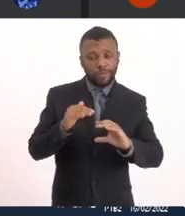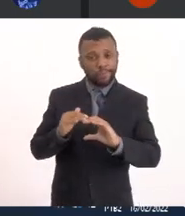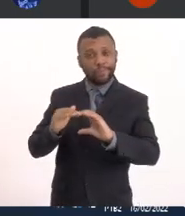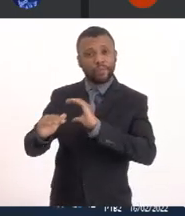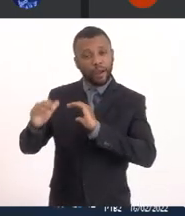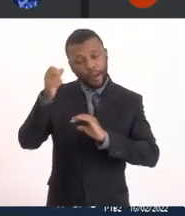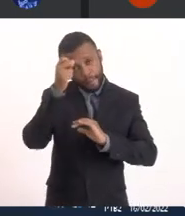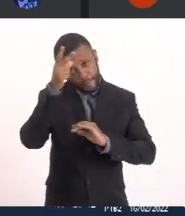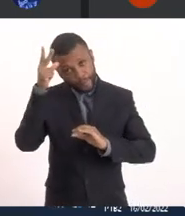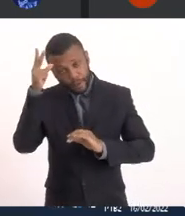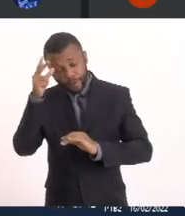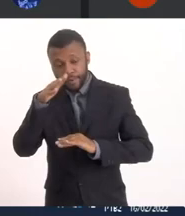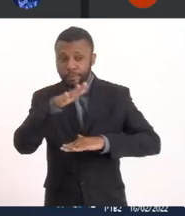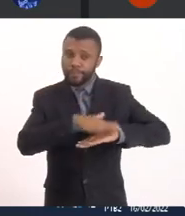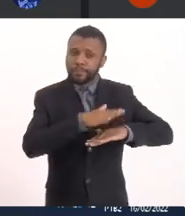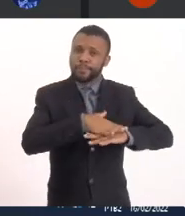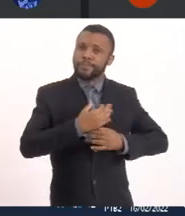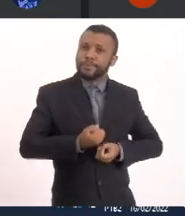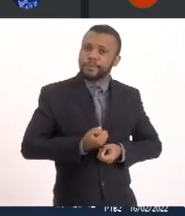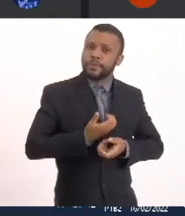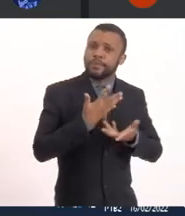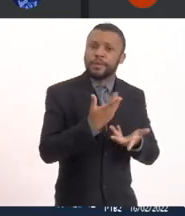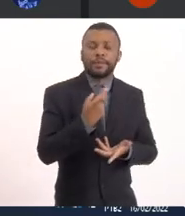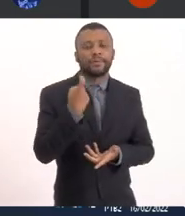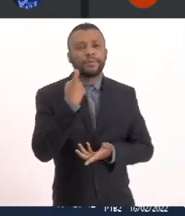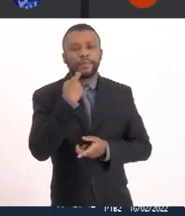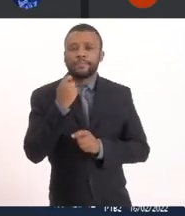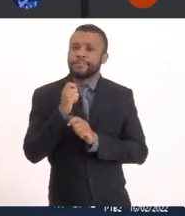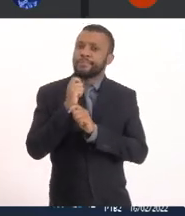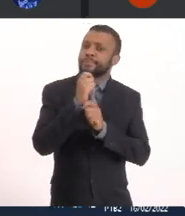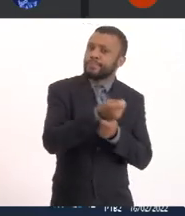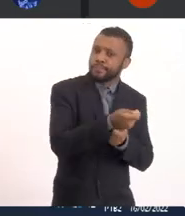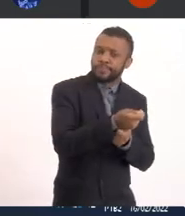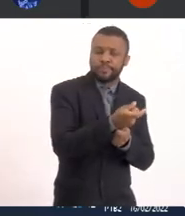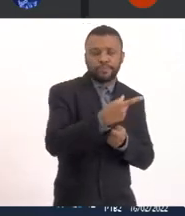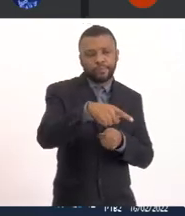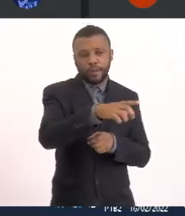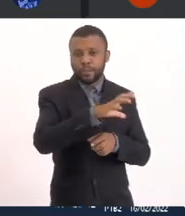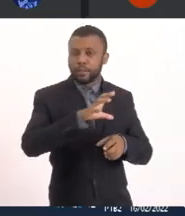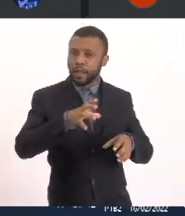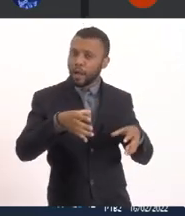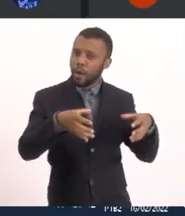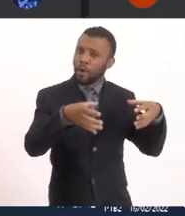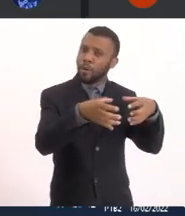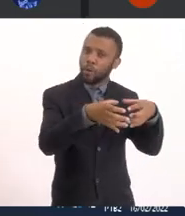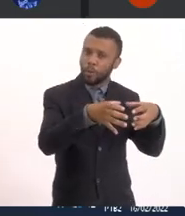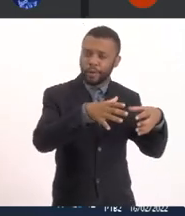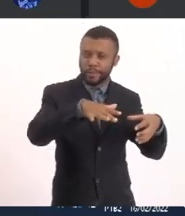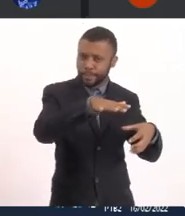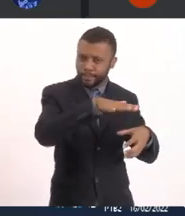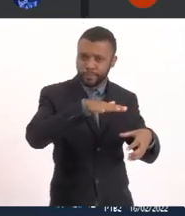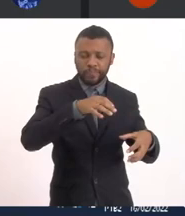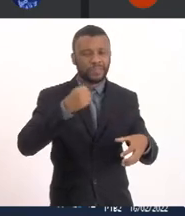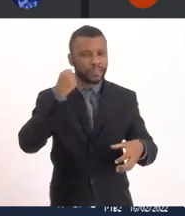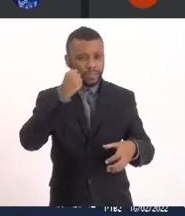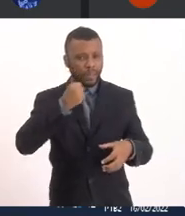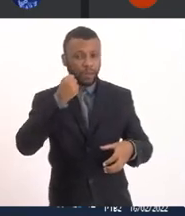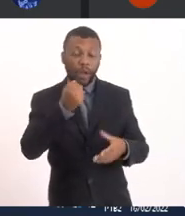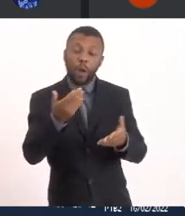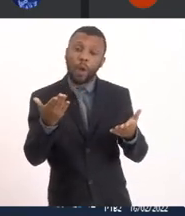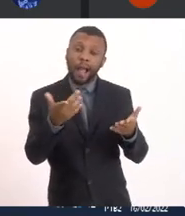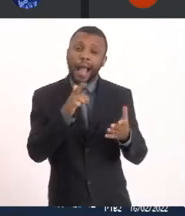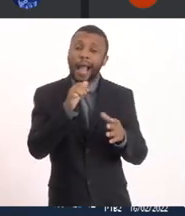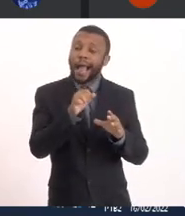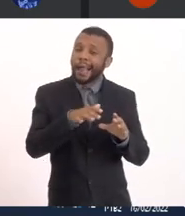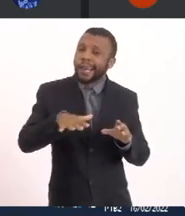Através Do Da colônia De pescadores De Saquarema Uma vez Que a Lagoa De Saquarema Se encontra Se